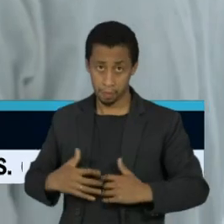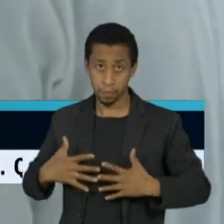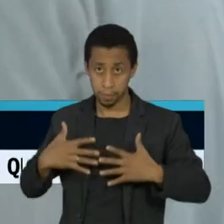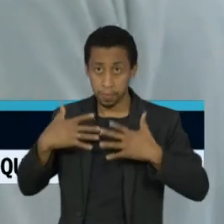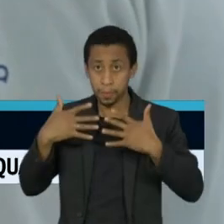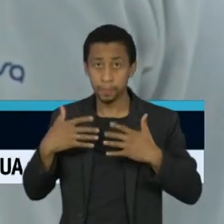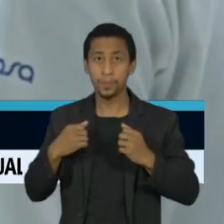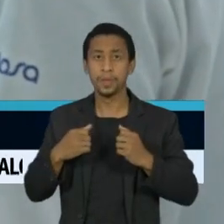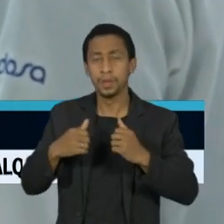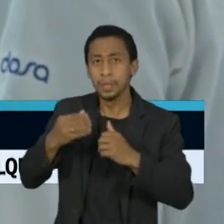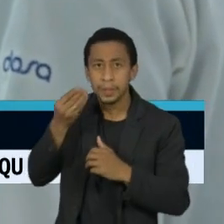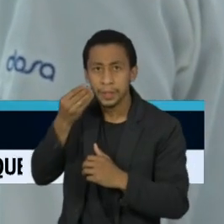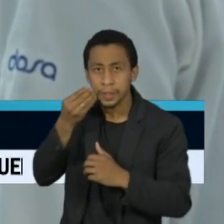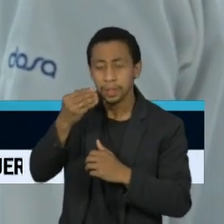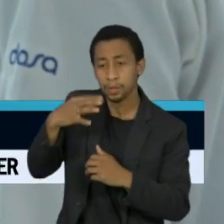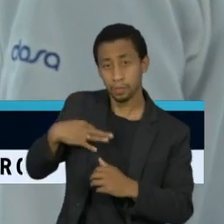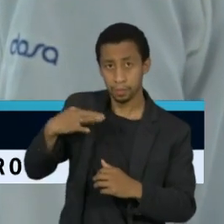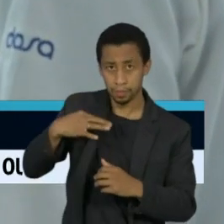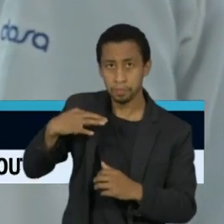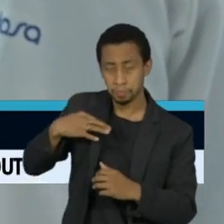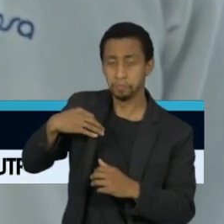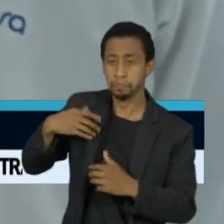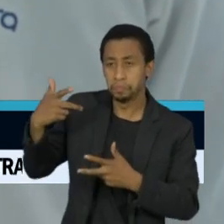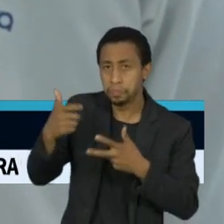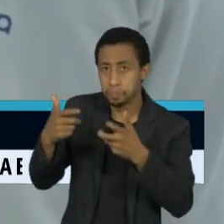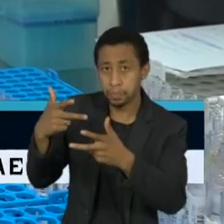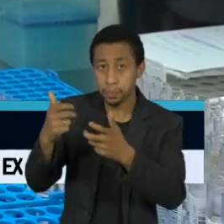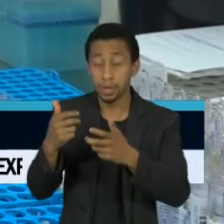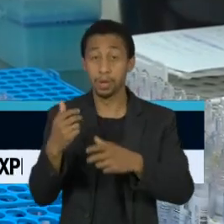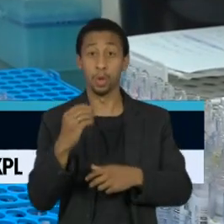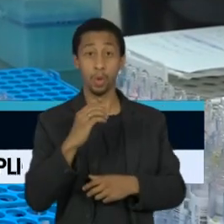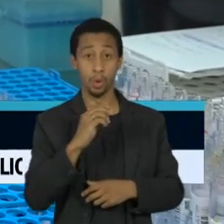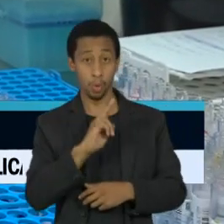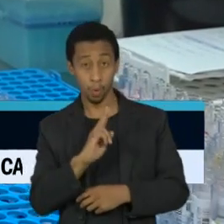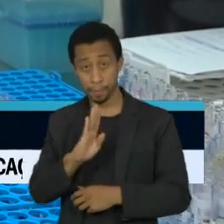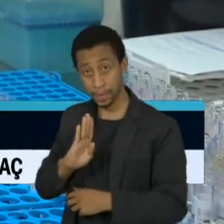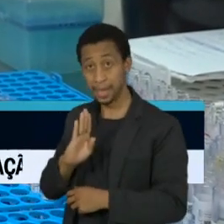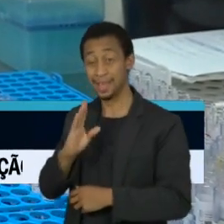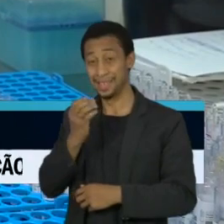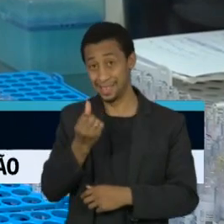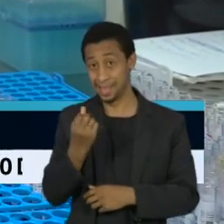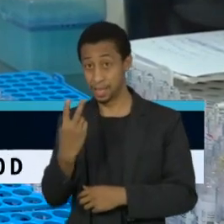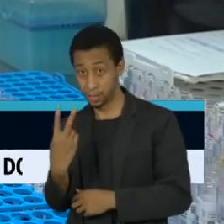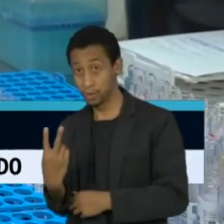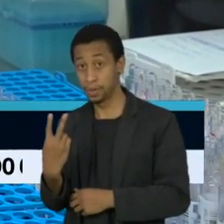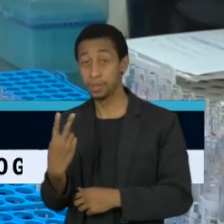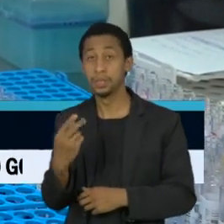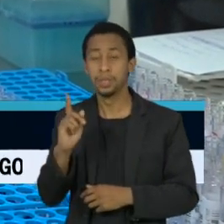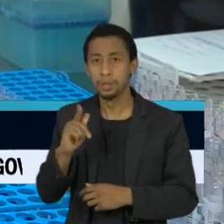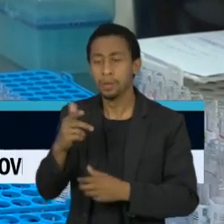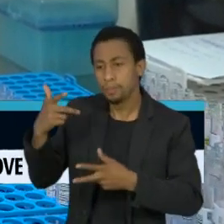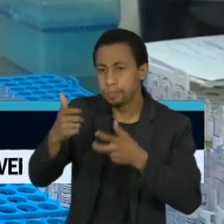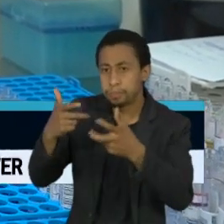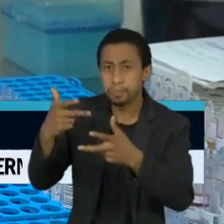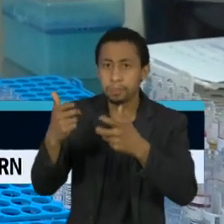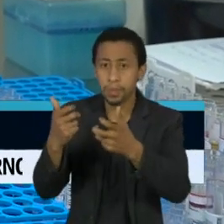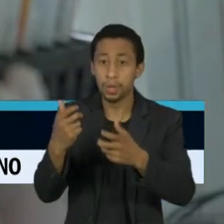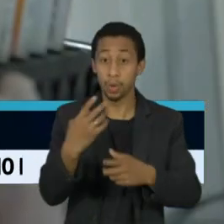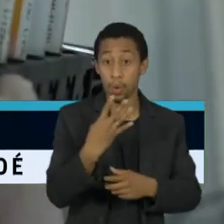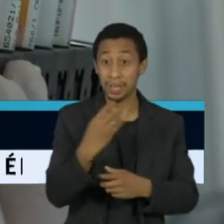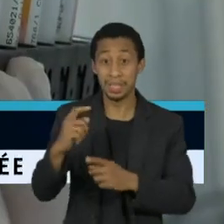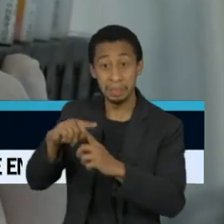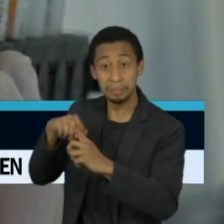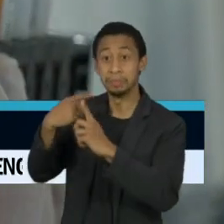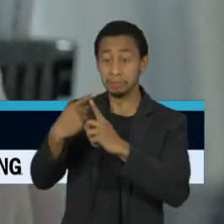Nos ensaios com cobaias, a UB612, como é chamada, gerou até 400 vezes mais anticorpos